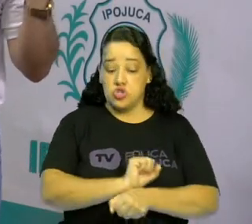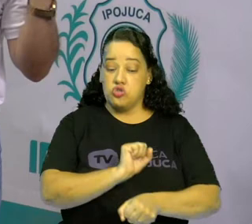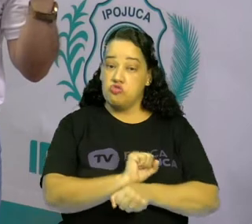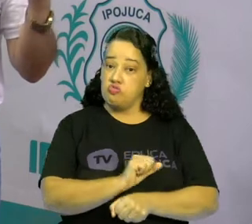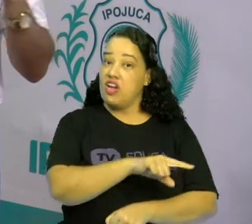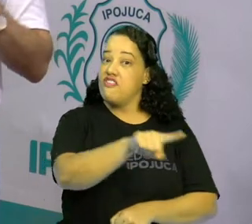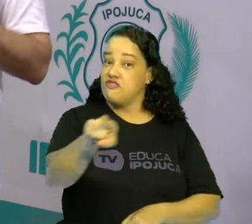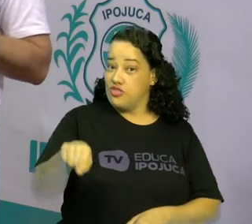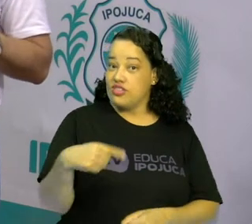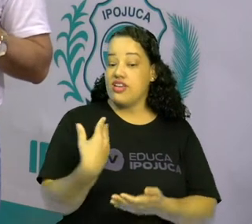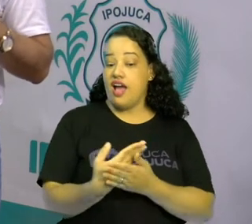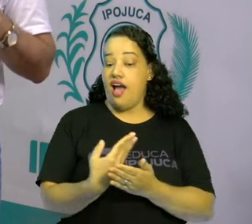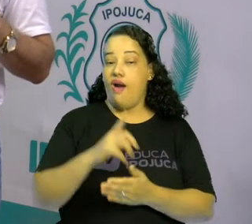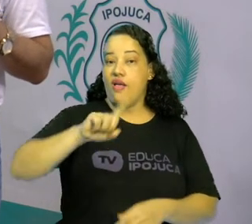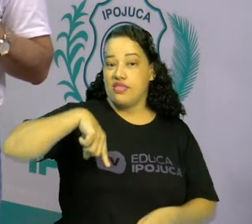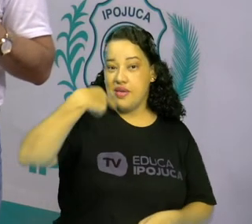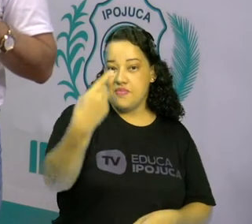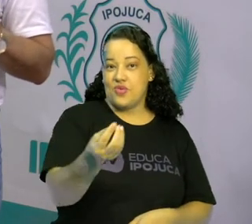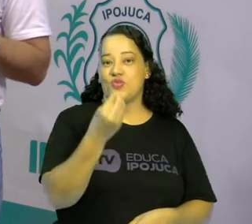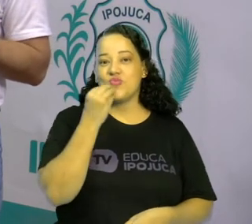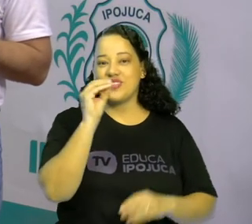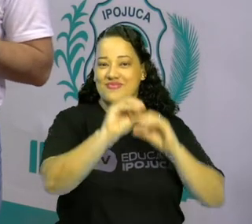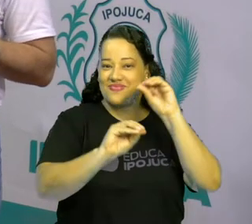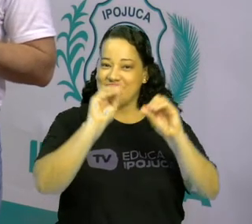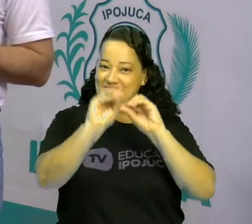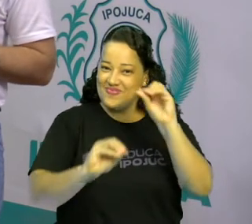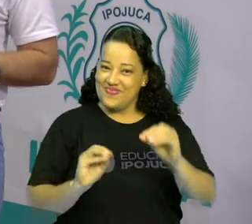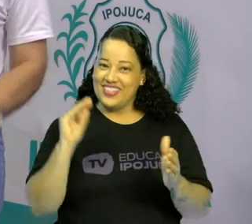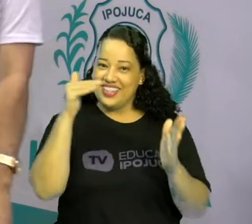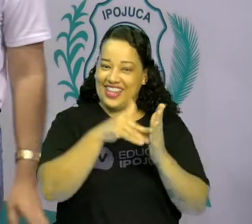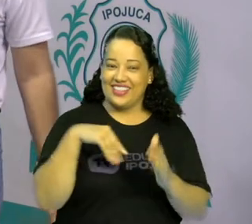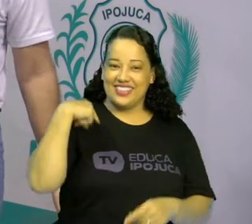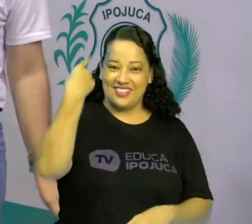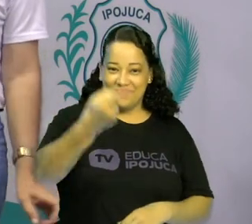na próxima aula. Beijos e até lá.